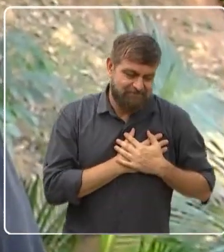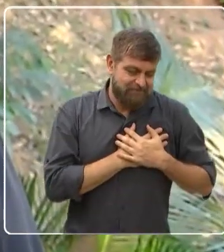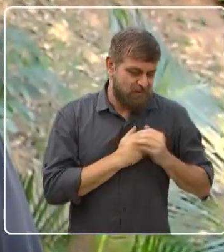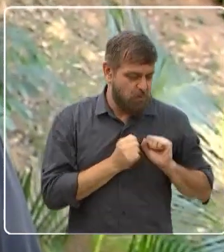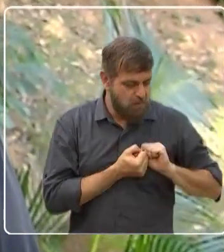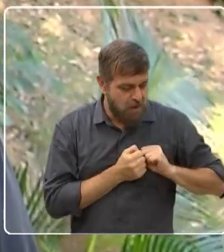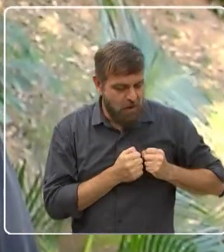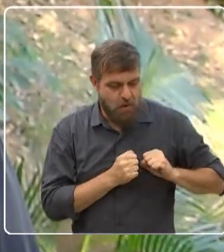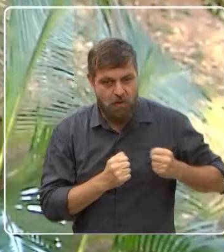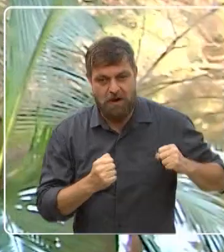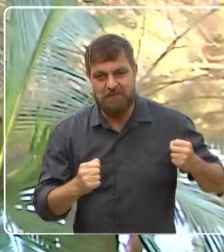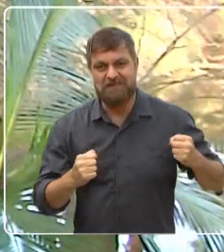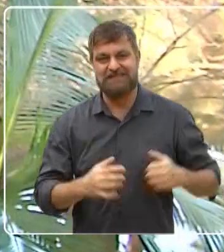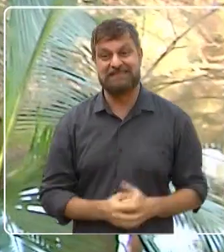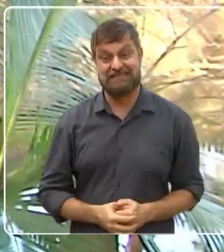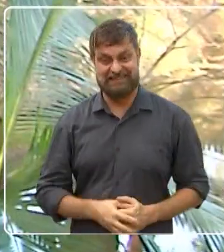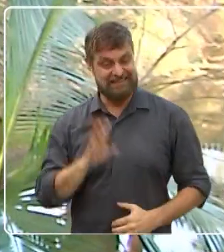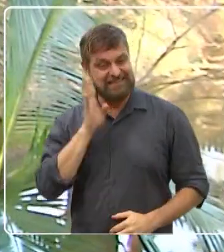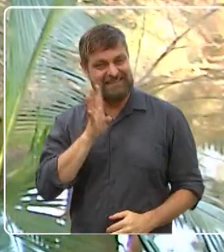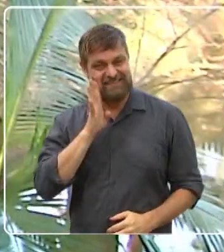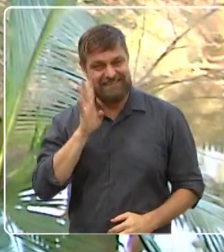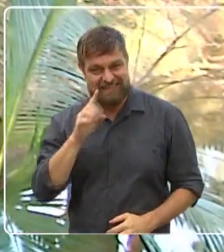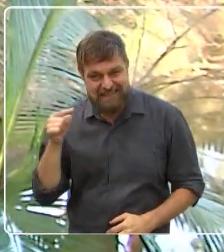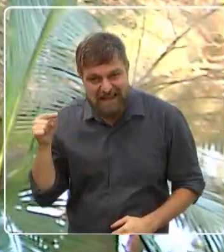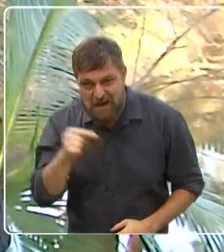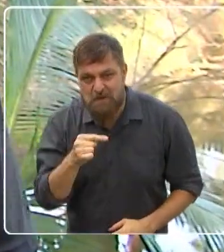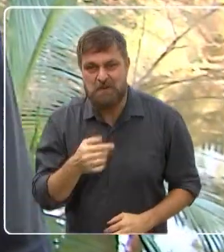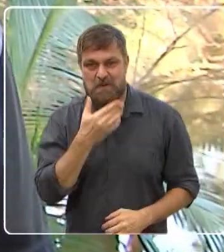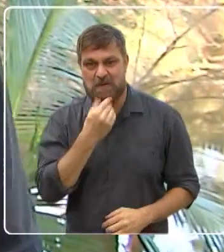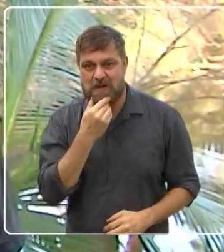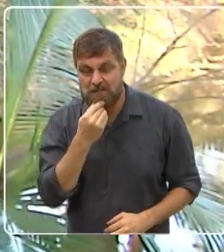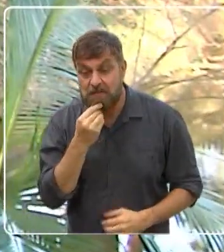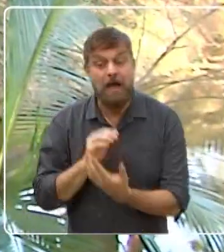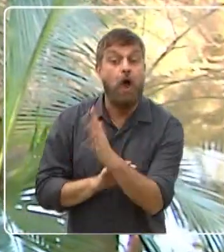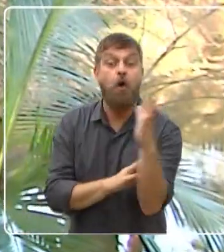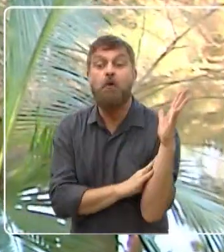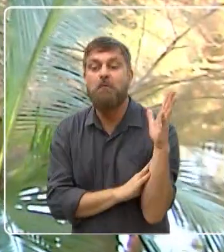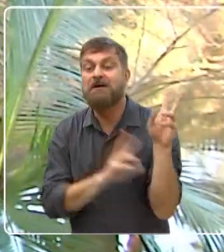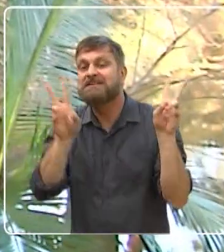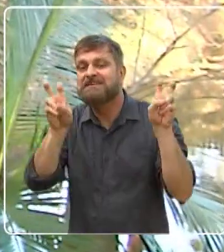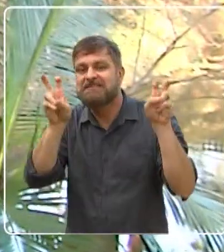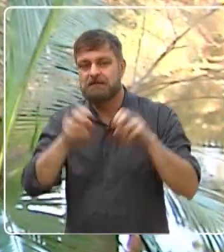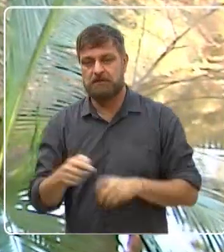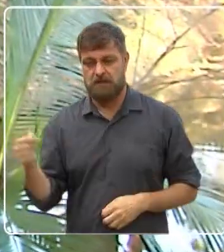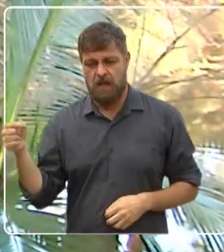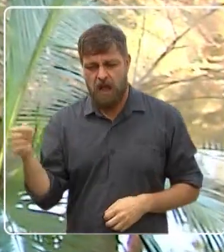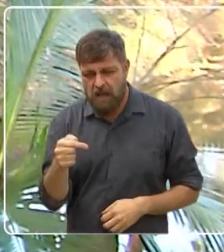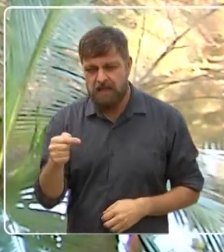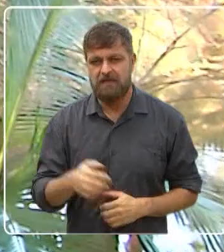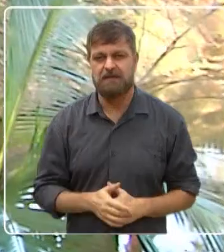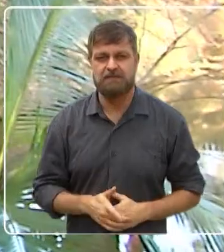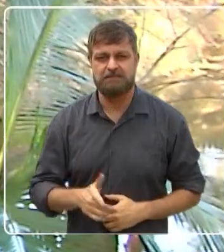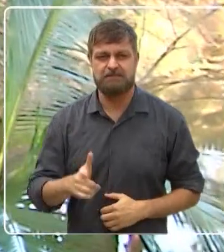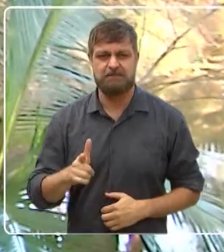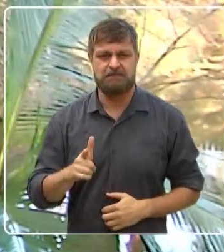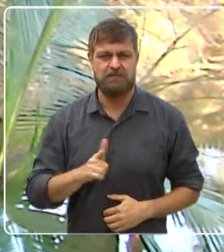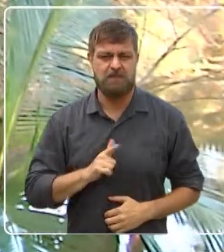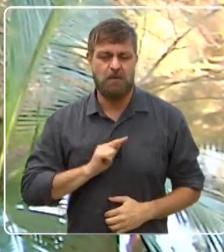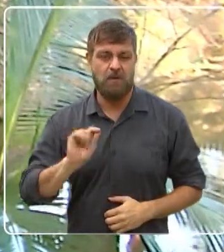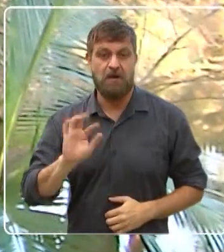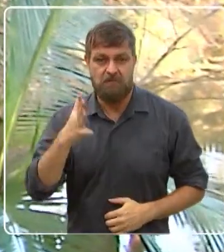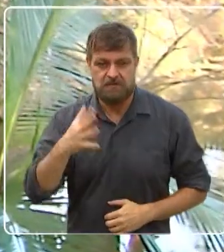o meu... Que bacana, Roberto Carlos! Mas e o bosque? Esse bosque aqui foi uma